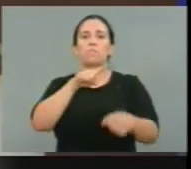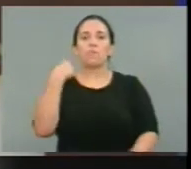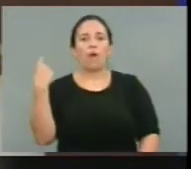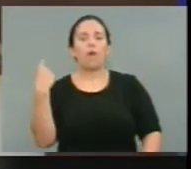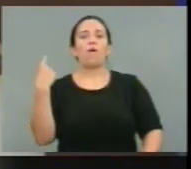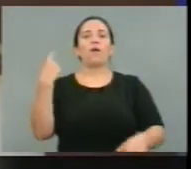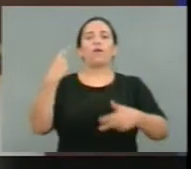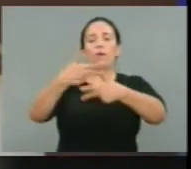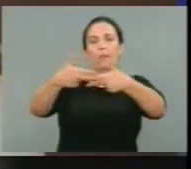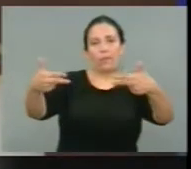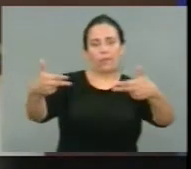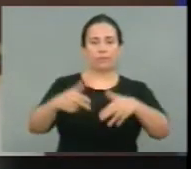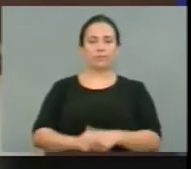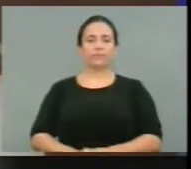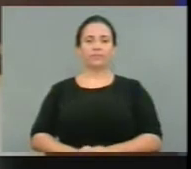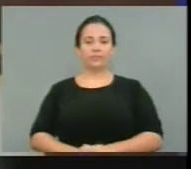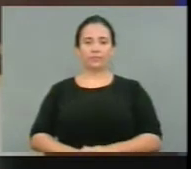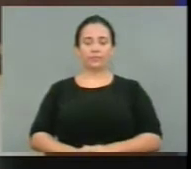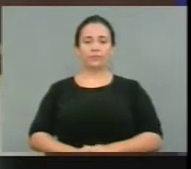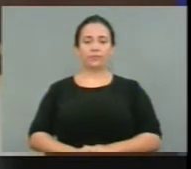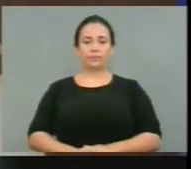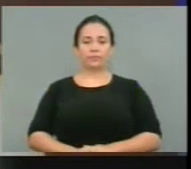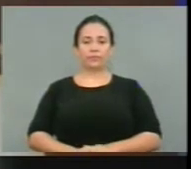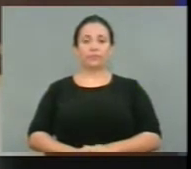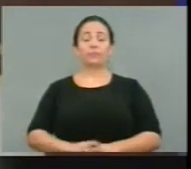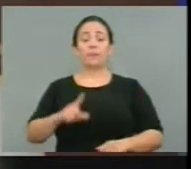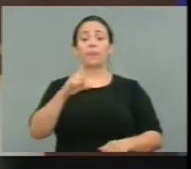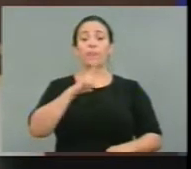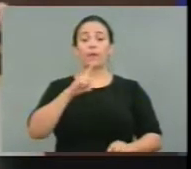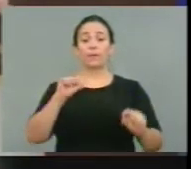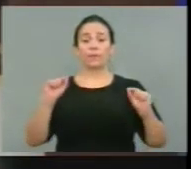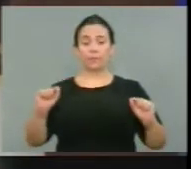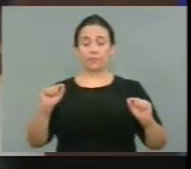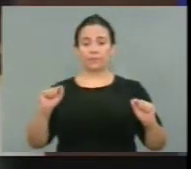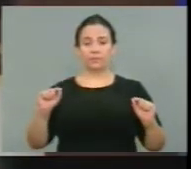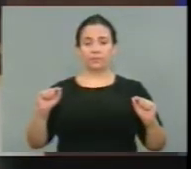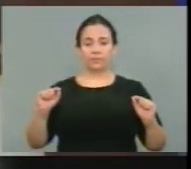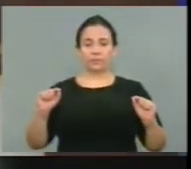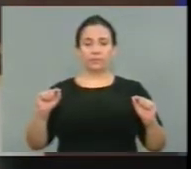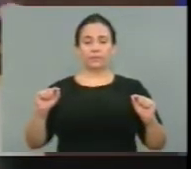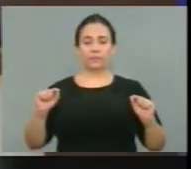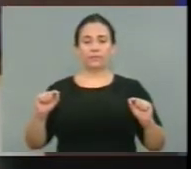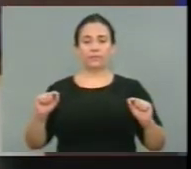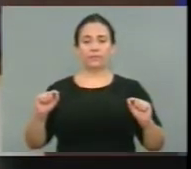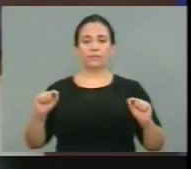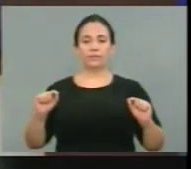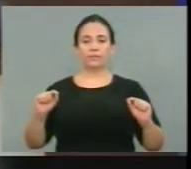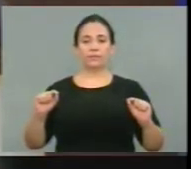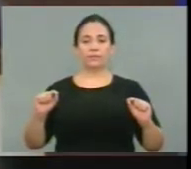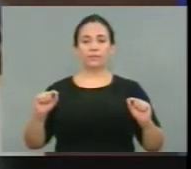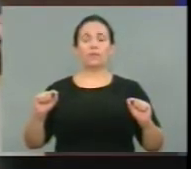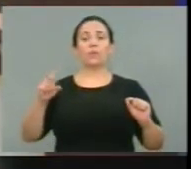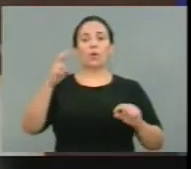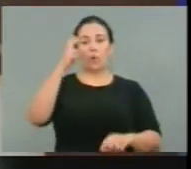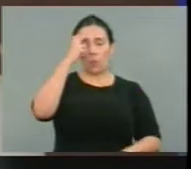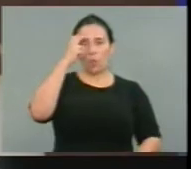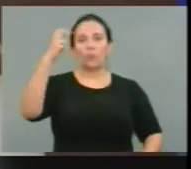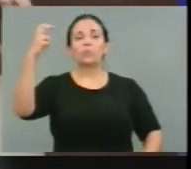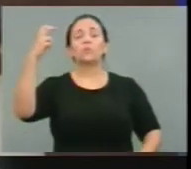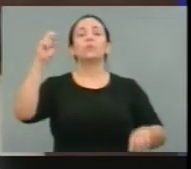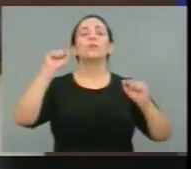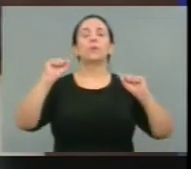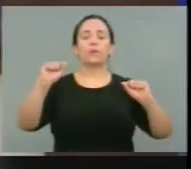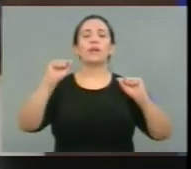mercado de armas, teve o abandono institucional, teve a estigmatização, teve a cultura do medo,